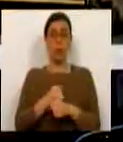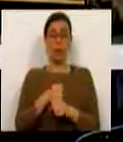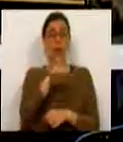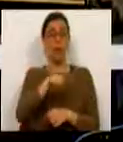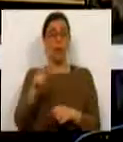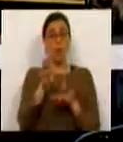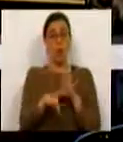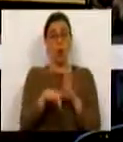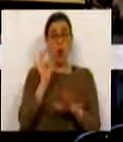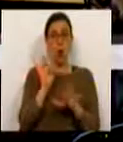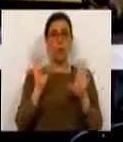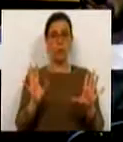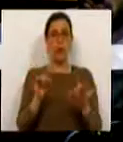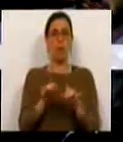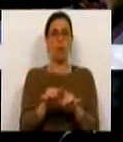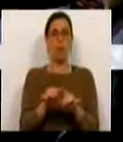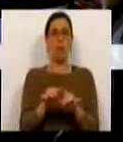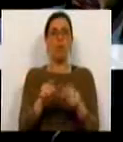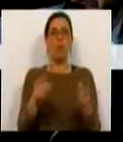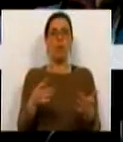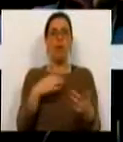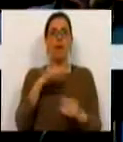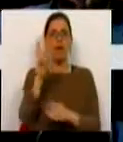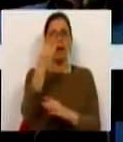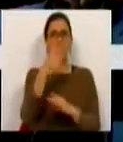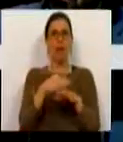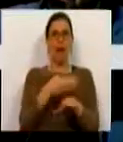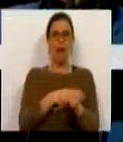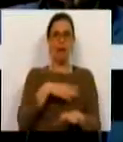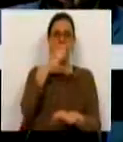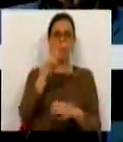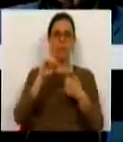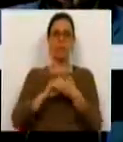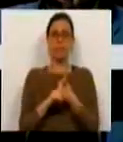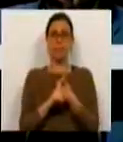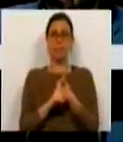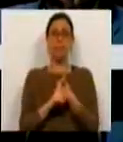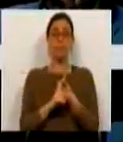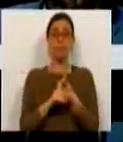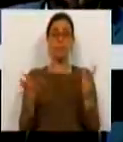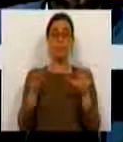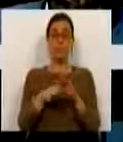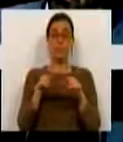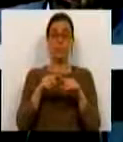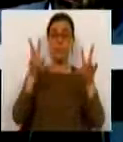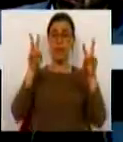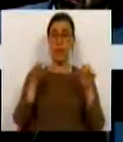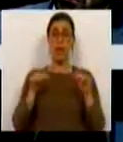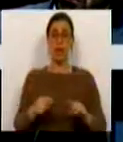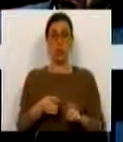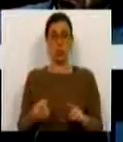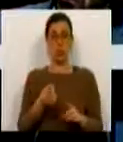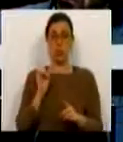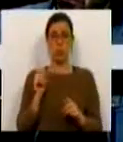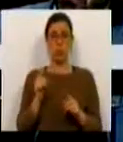por opção gestionária. Eu gostava de deixar três notas preliminares. A primeira tem a ver que este assunto não